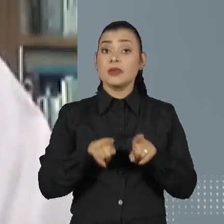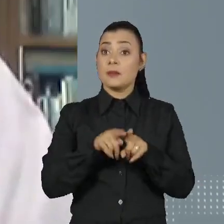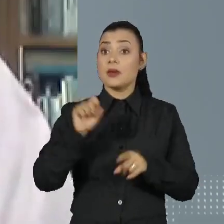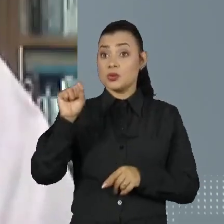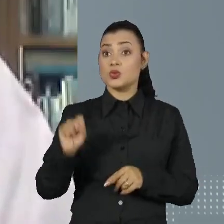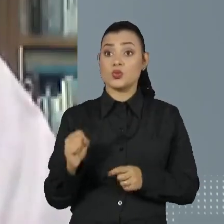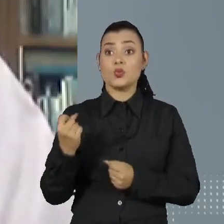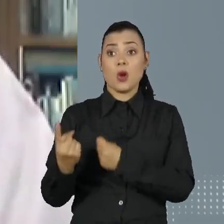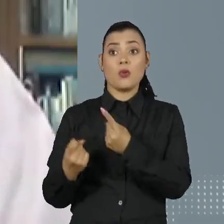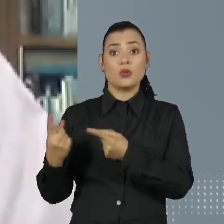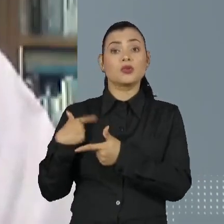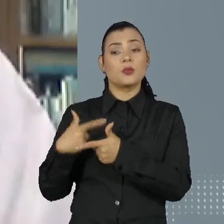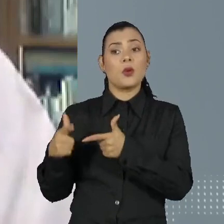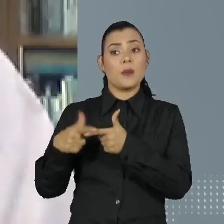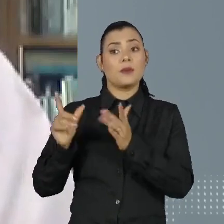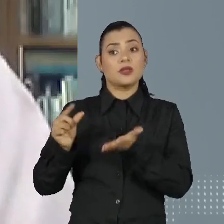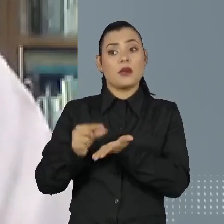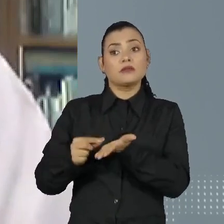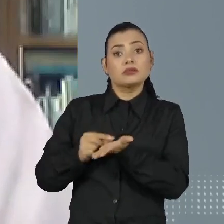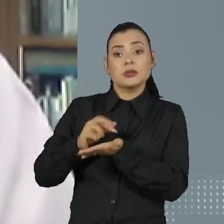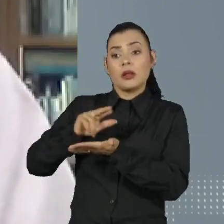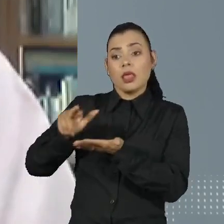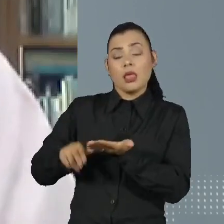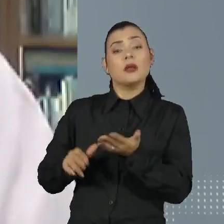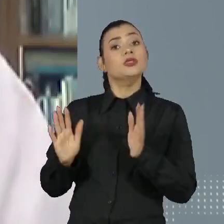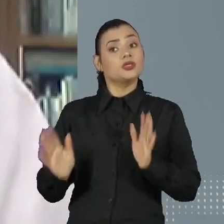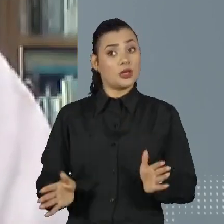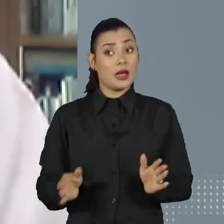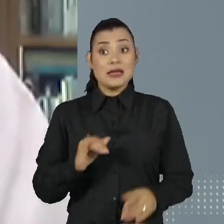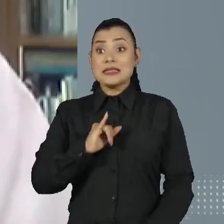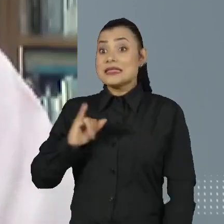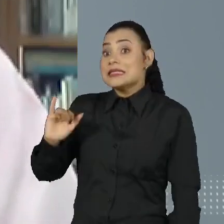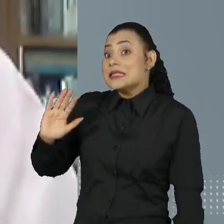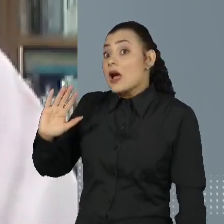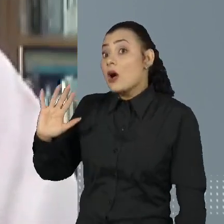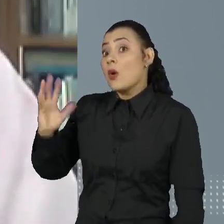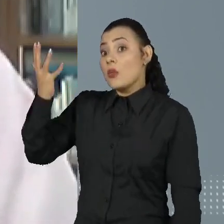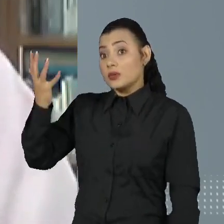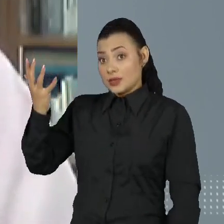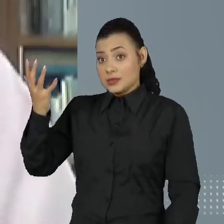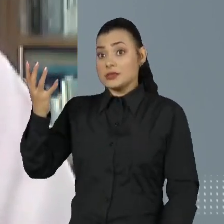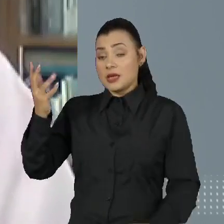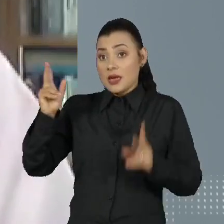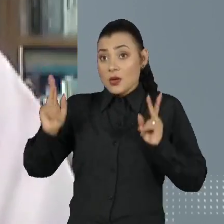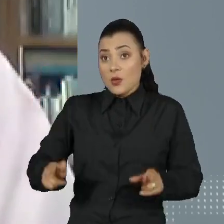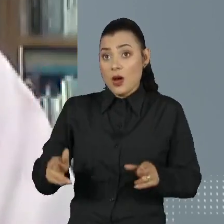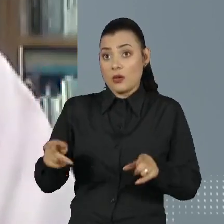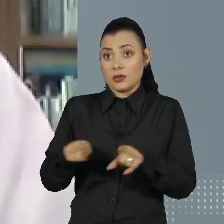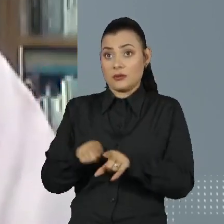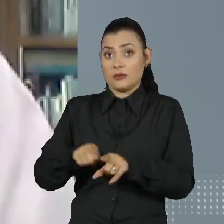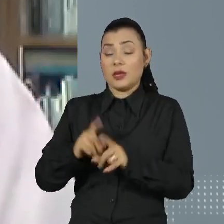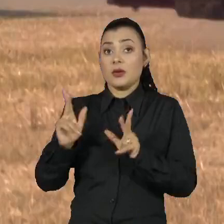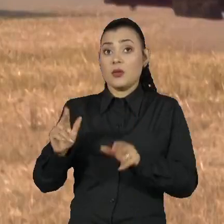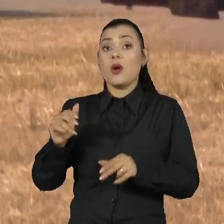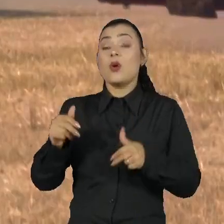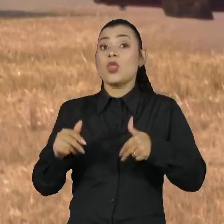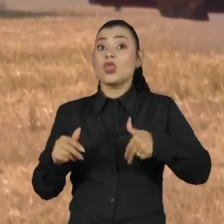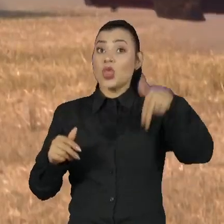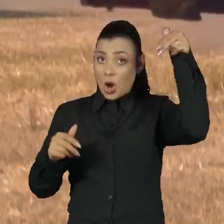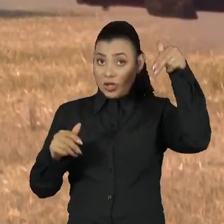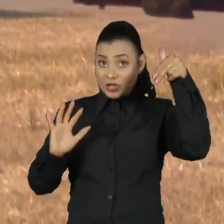começaram a ter problemas. E se vier, se acontecer o que está acontecendo no Misfério Norte,